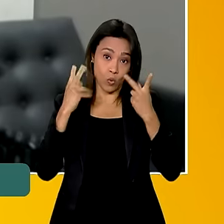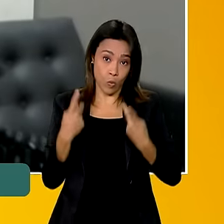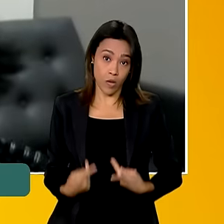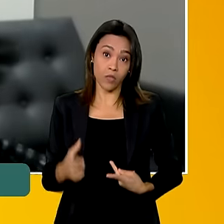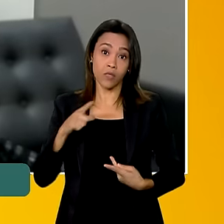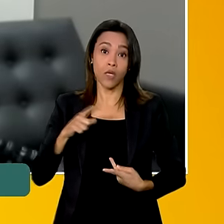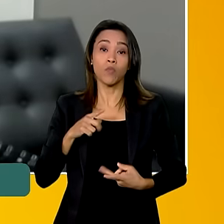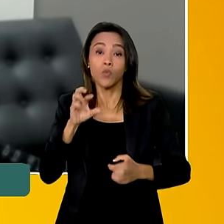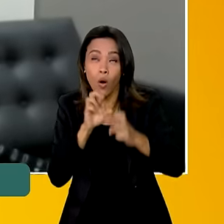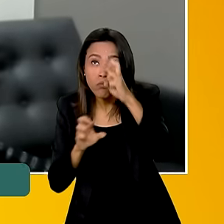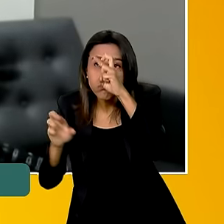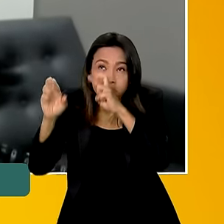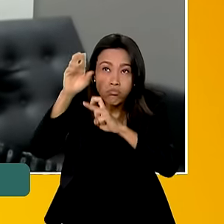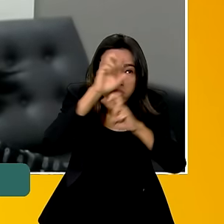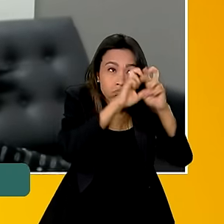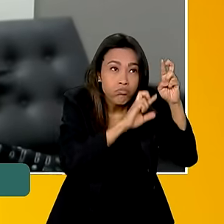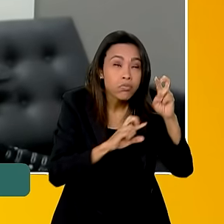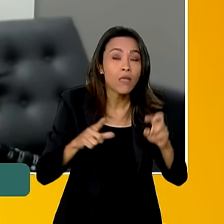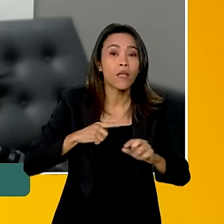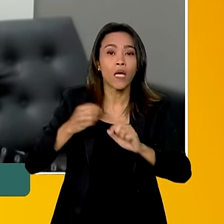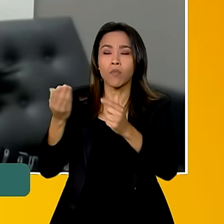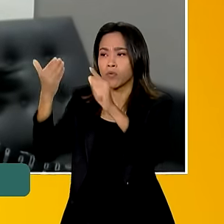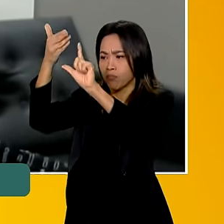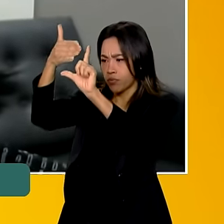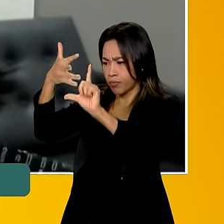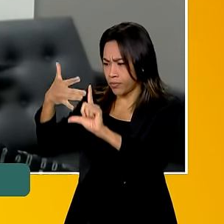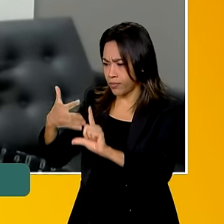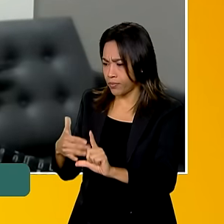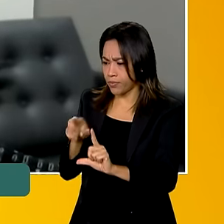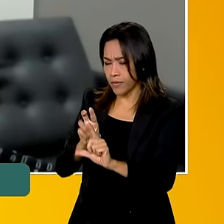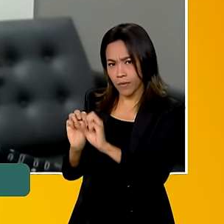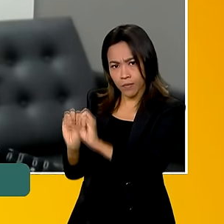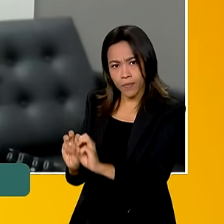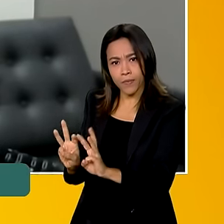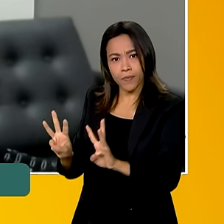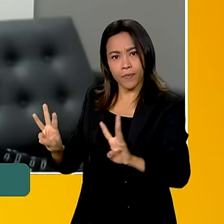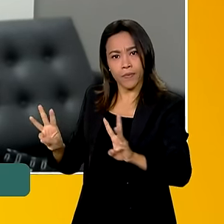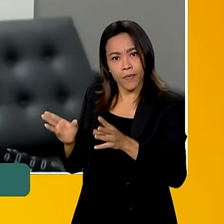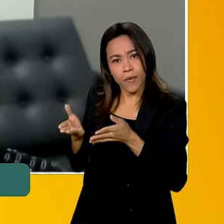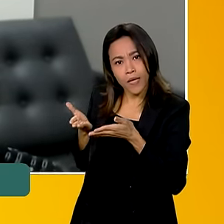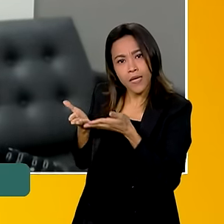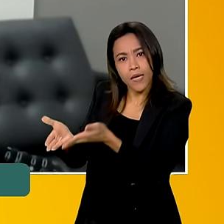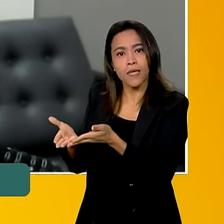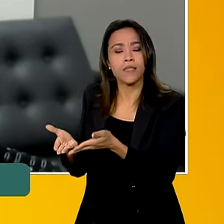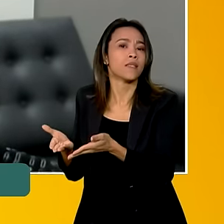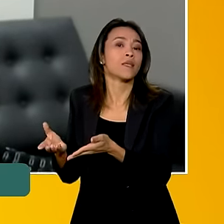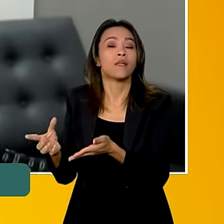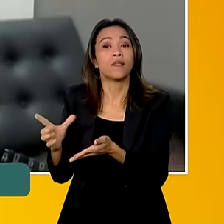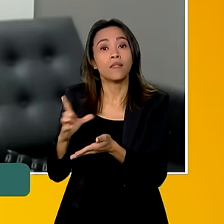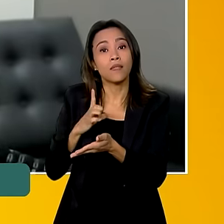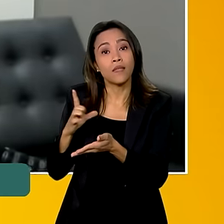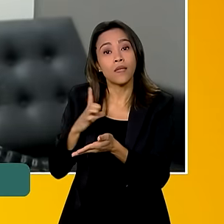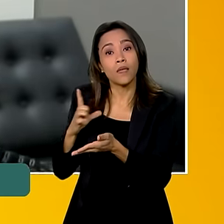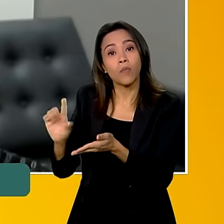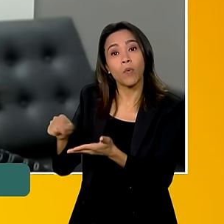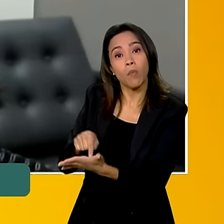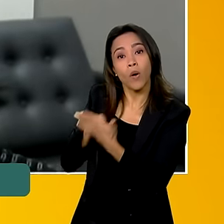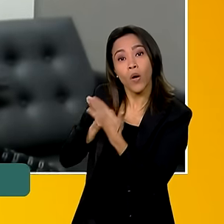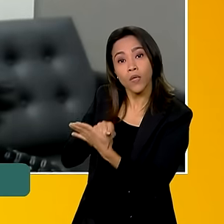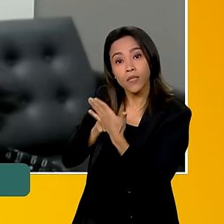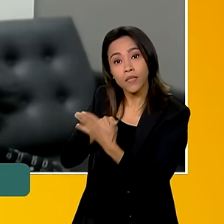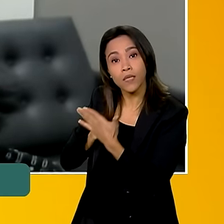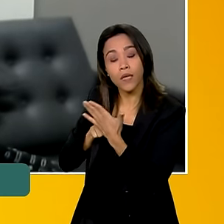Nós temos um portal chamado Novo Viver Sem Limite, e com ele a gente também aponta todos